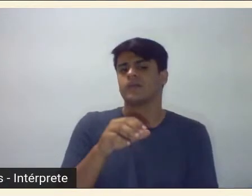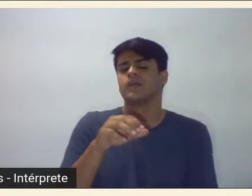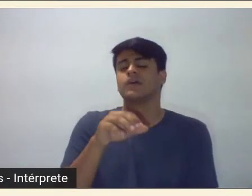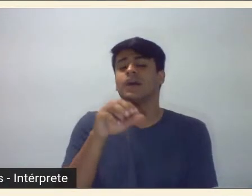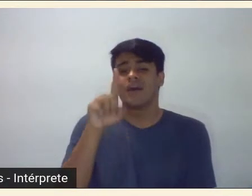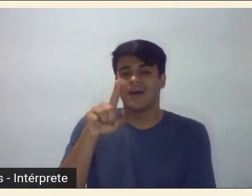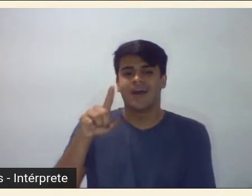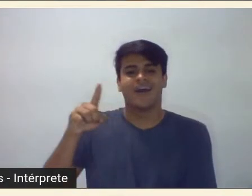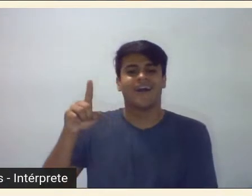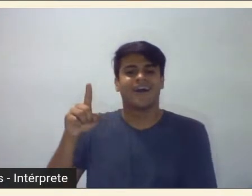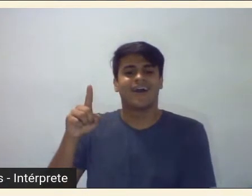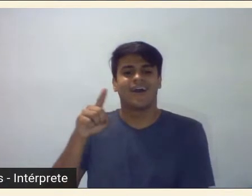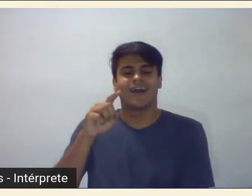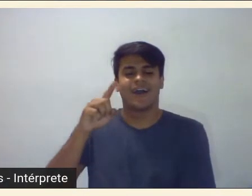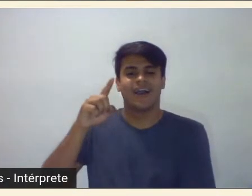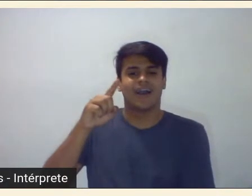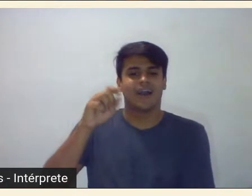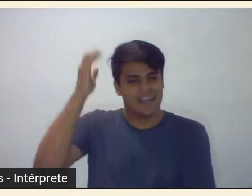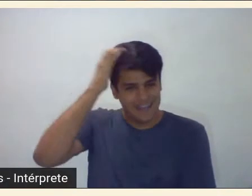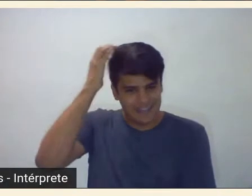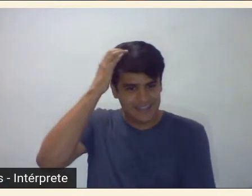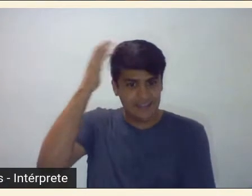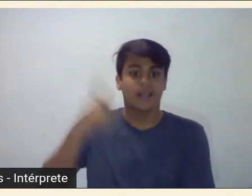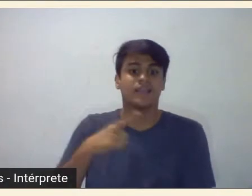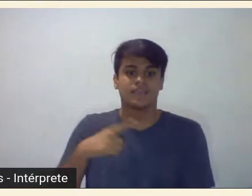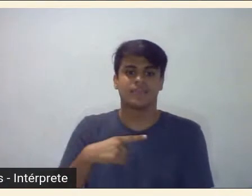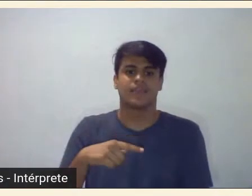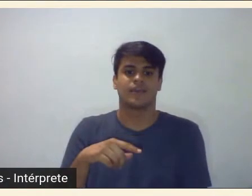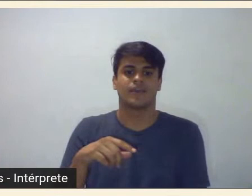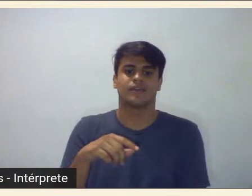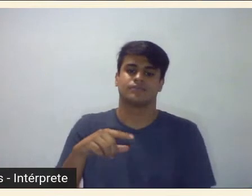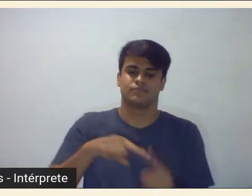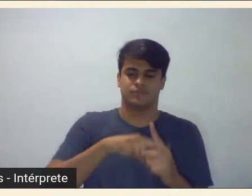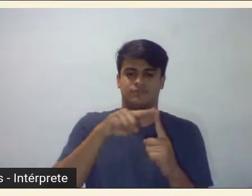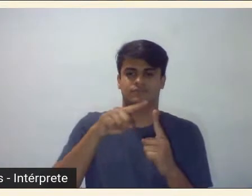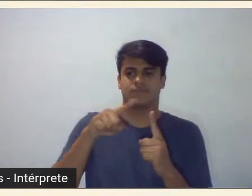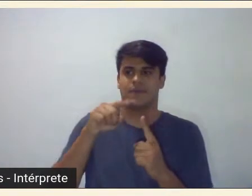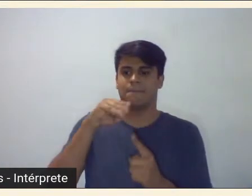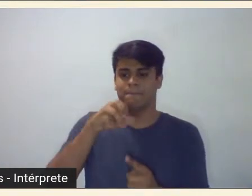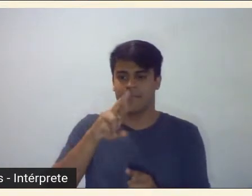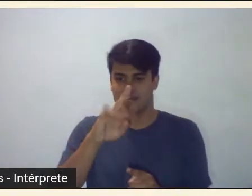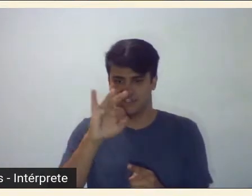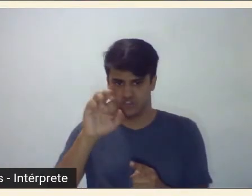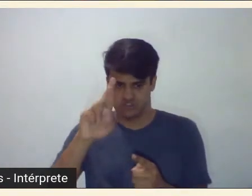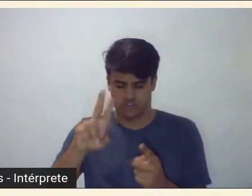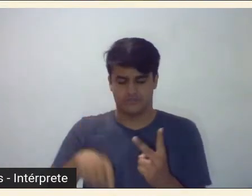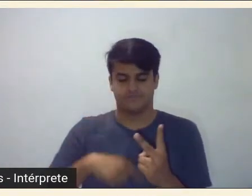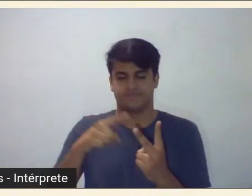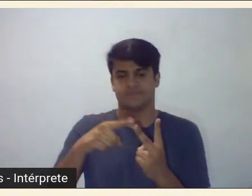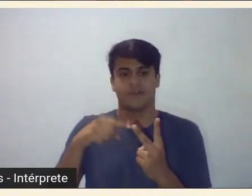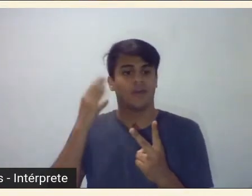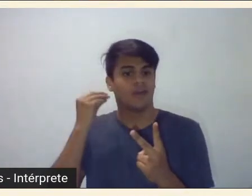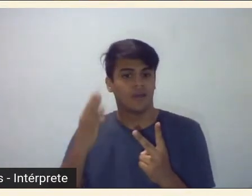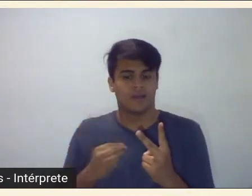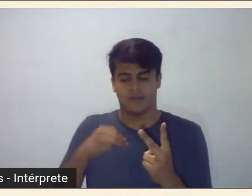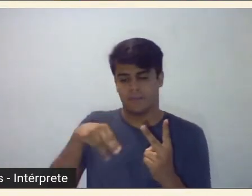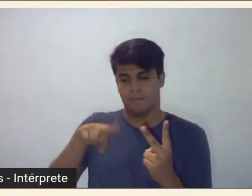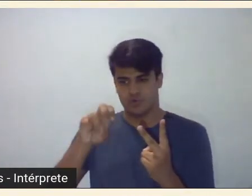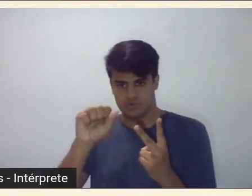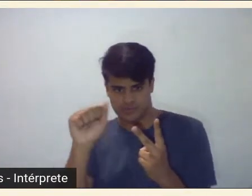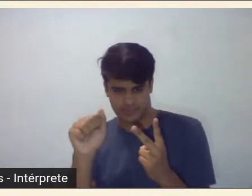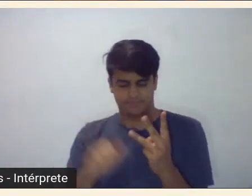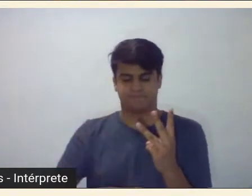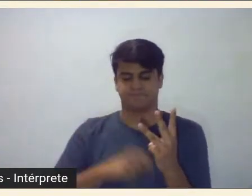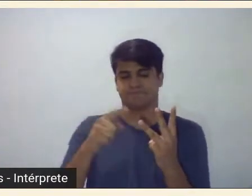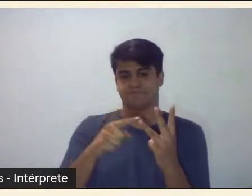rotulada Marte Tarsila Musa e Regina esposa colaboradora como você acha que Zita